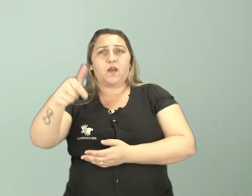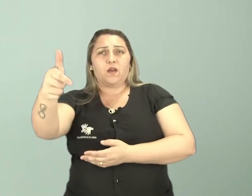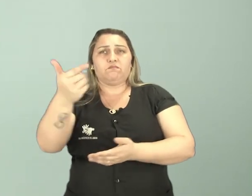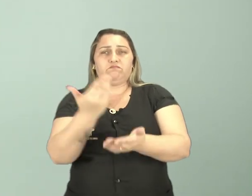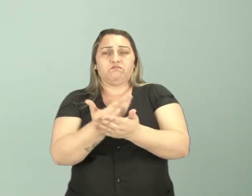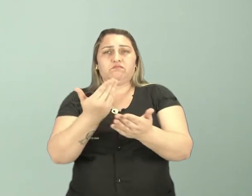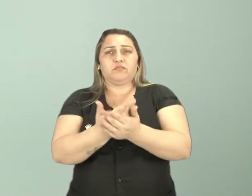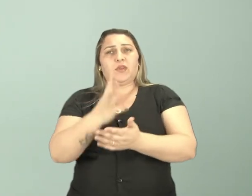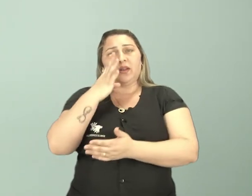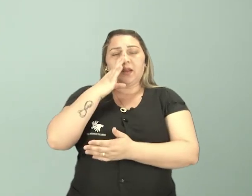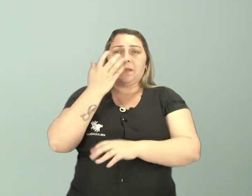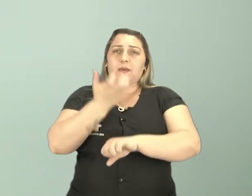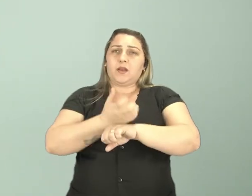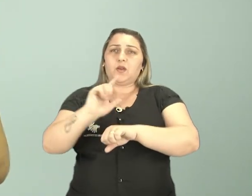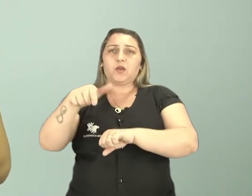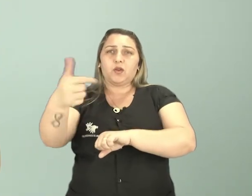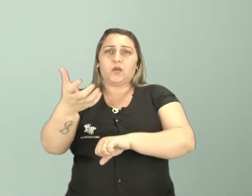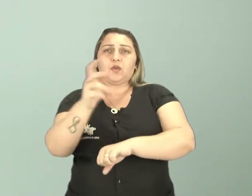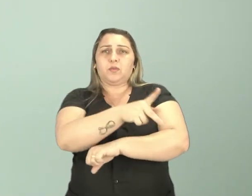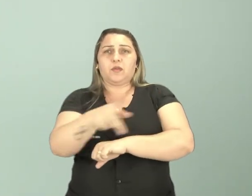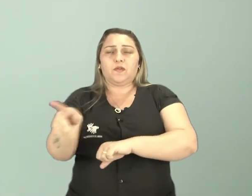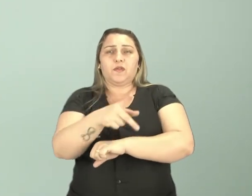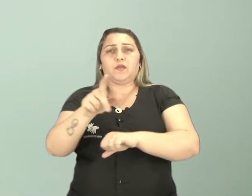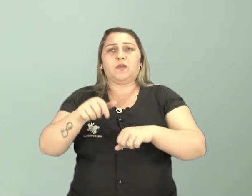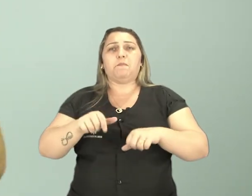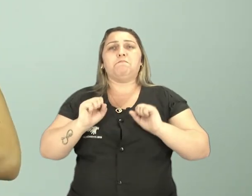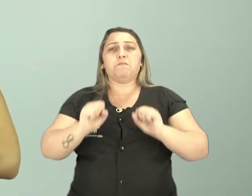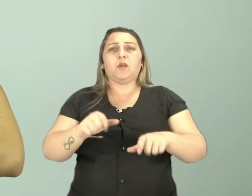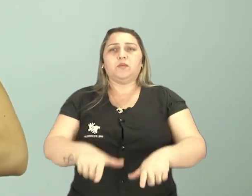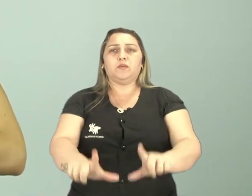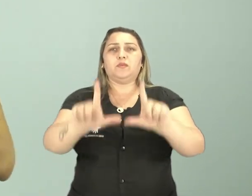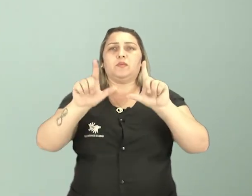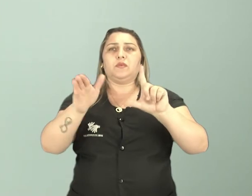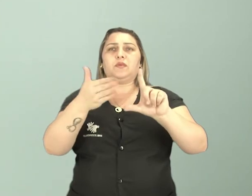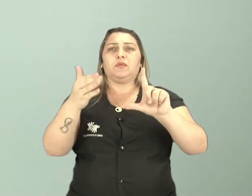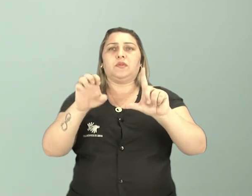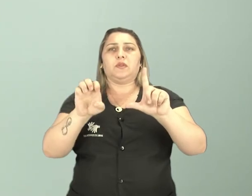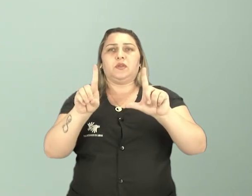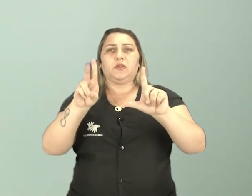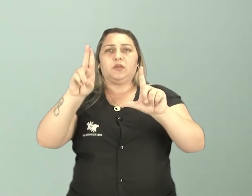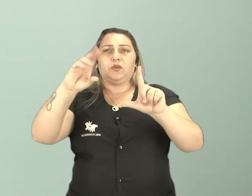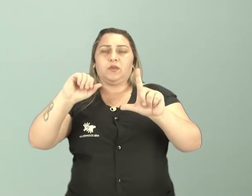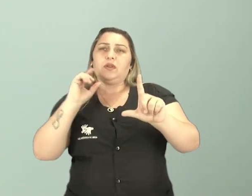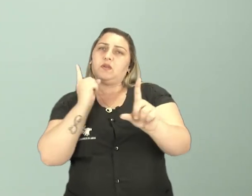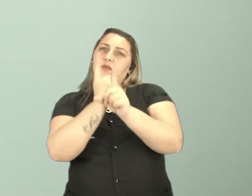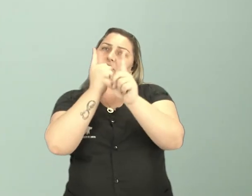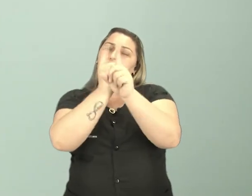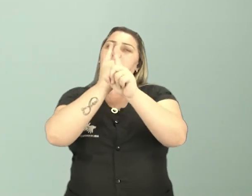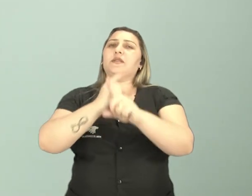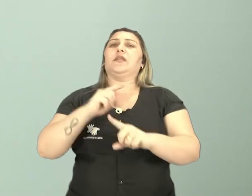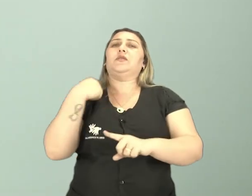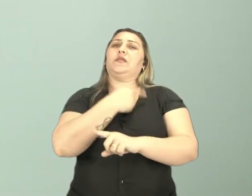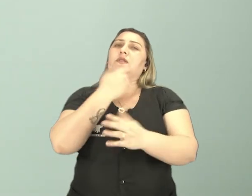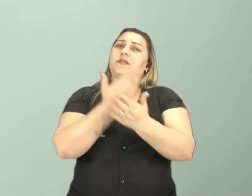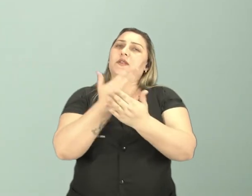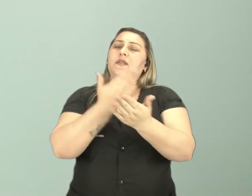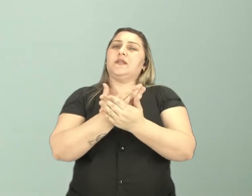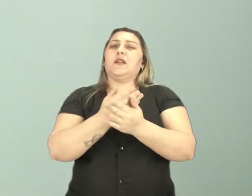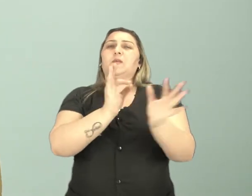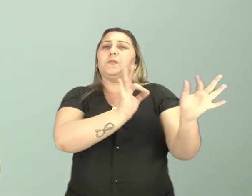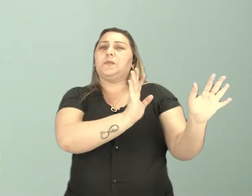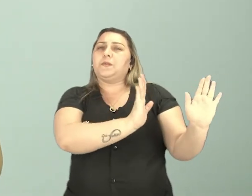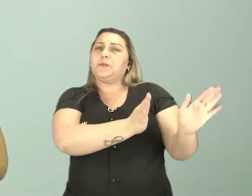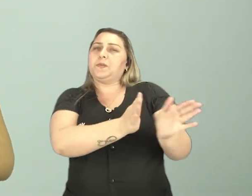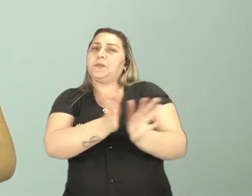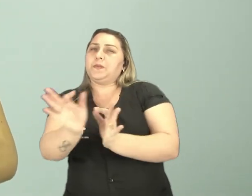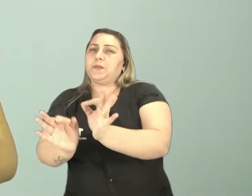a aula de hoje. Se você quiser assistir essa e outras aulas, tanto da minha disciplina quanto de outros professores, você pode acessar a plataforma Eduque